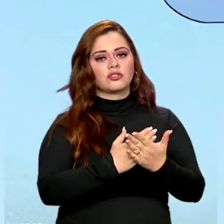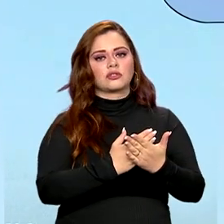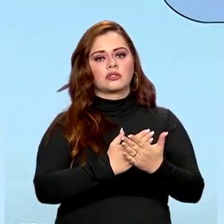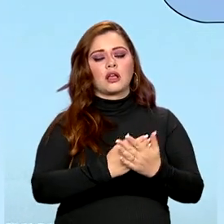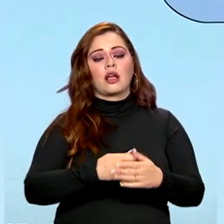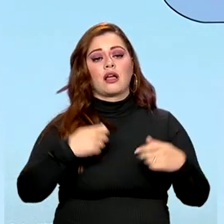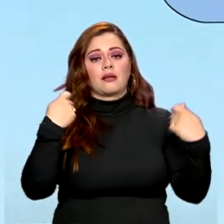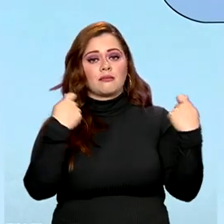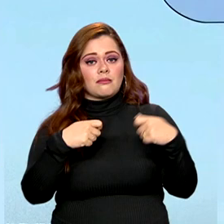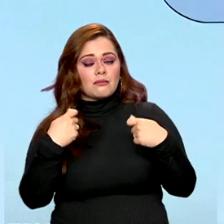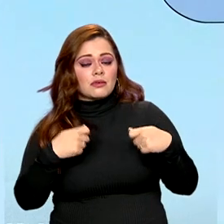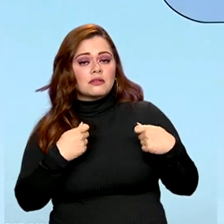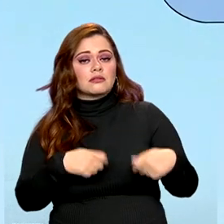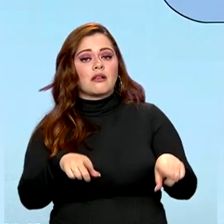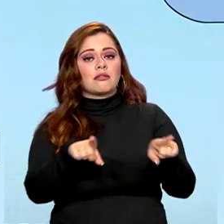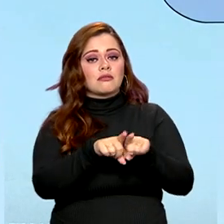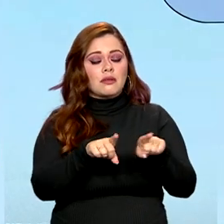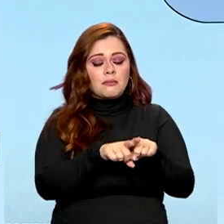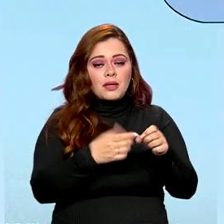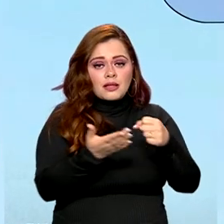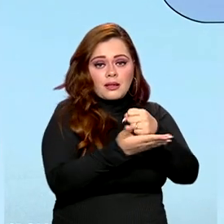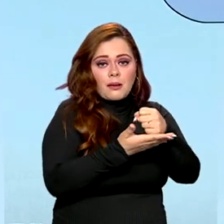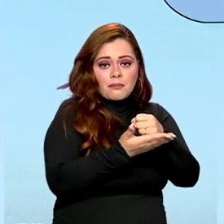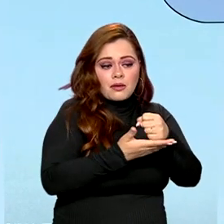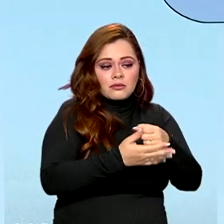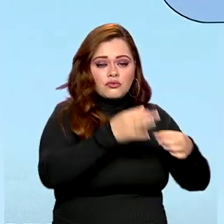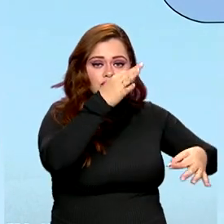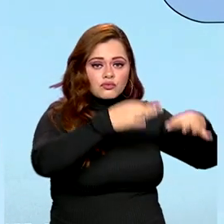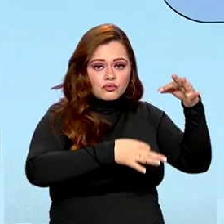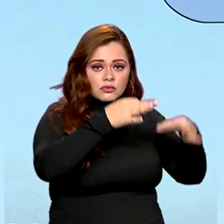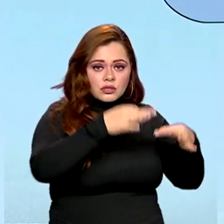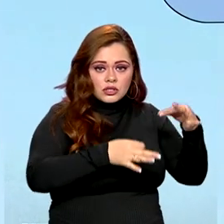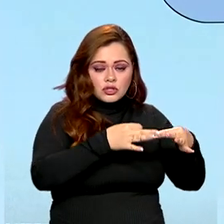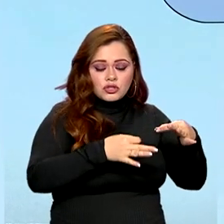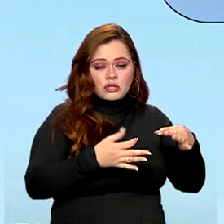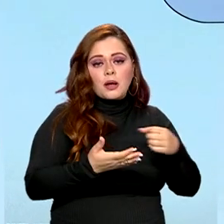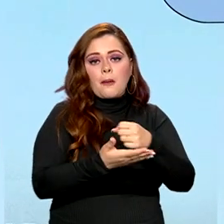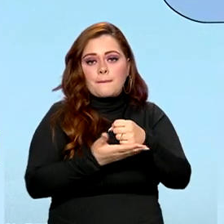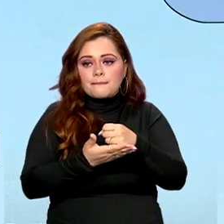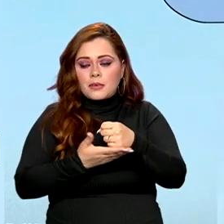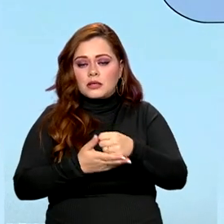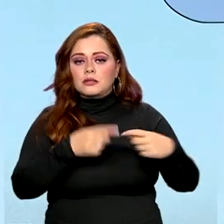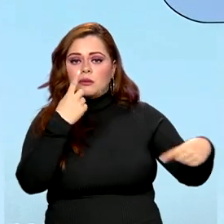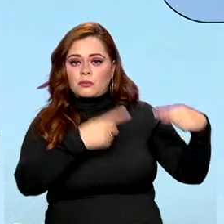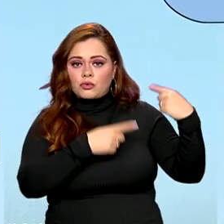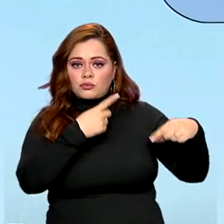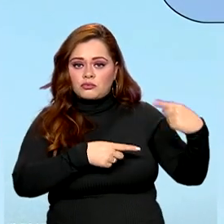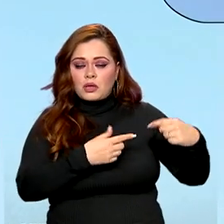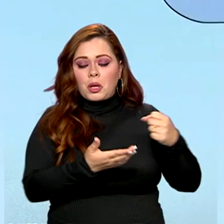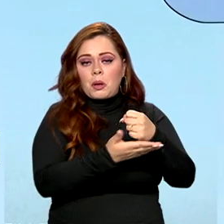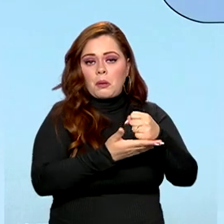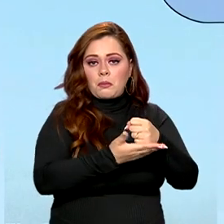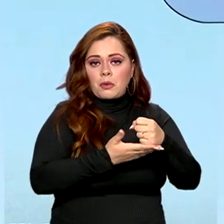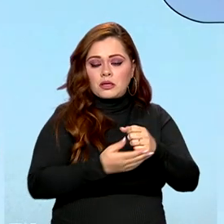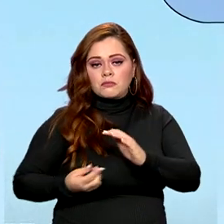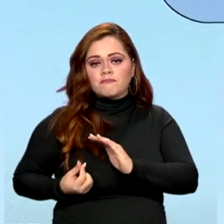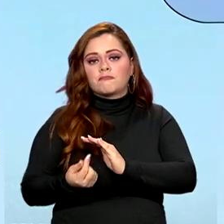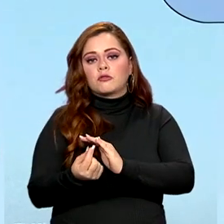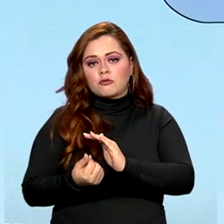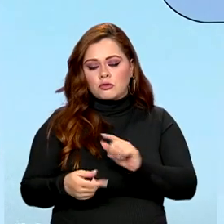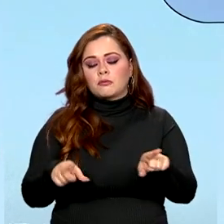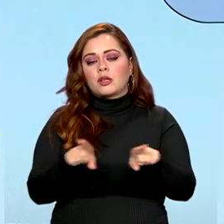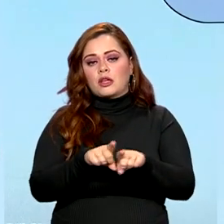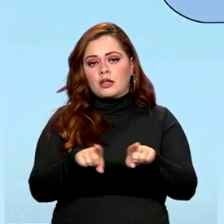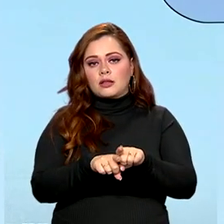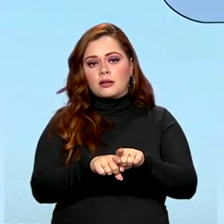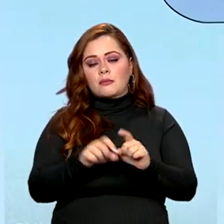na previsibilidade, estabilidade jurídica, estabilidade política, estabilidade econômica e com